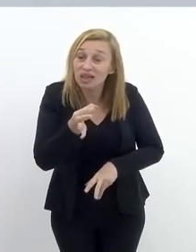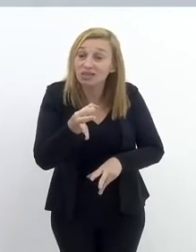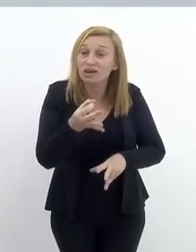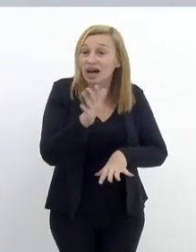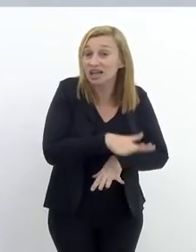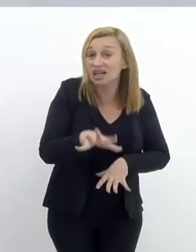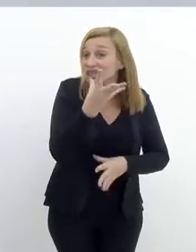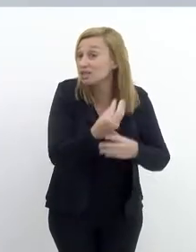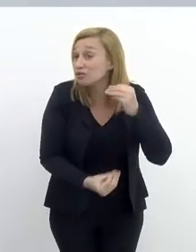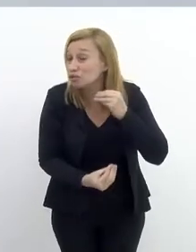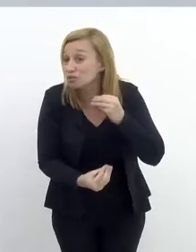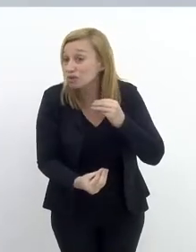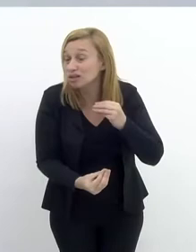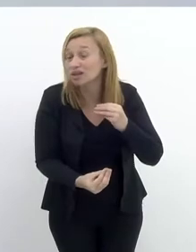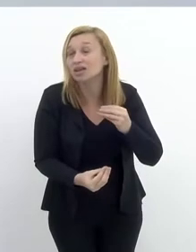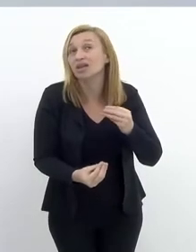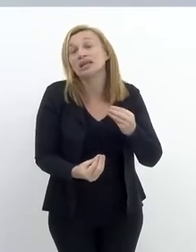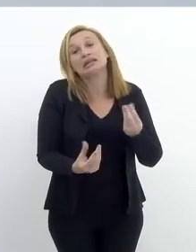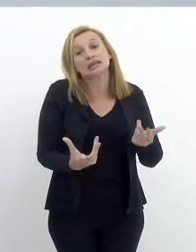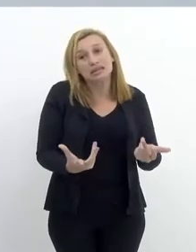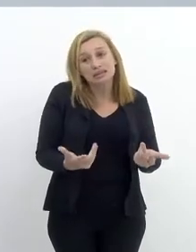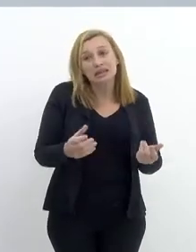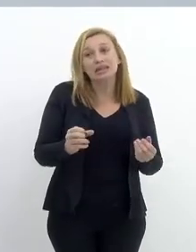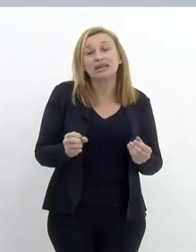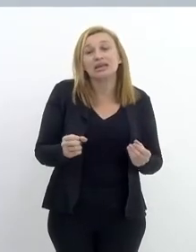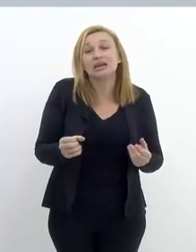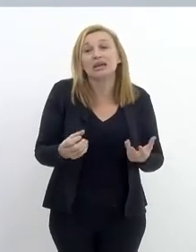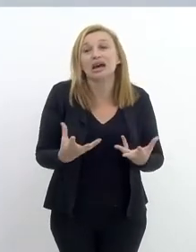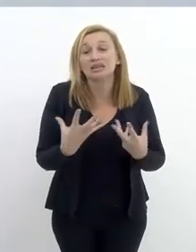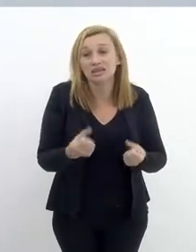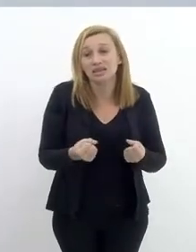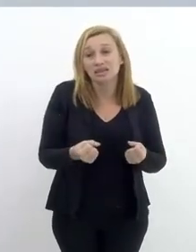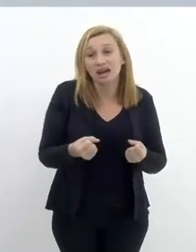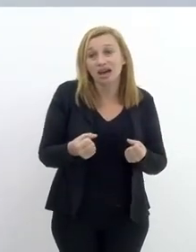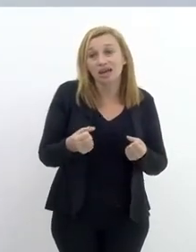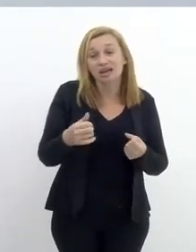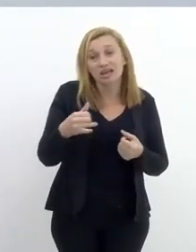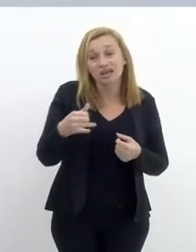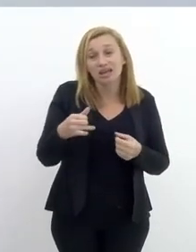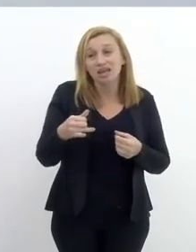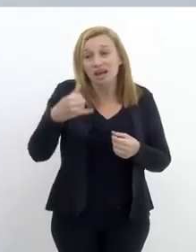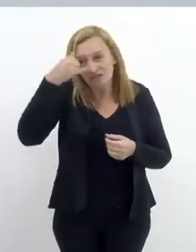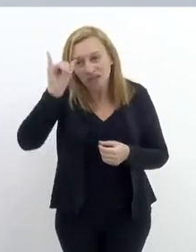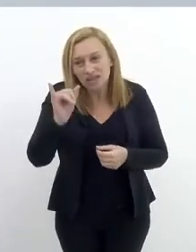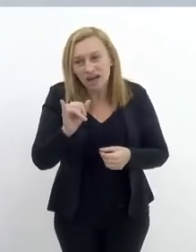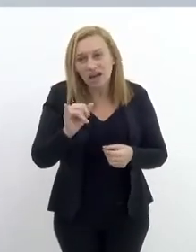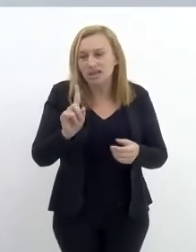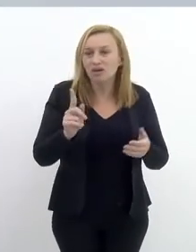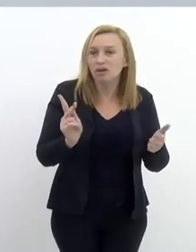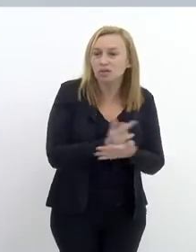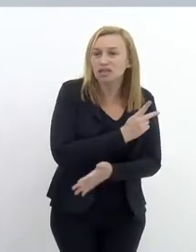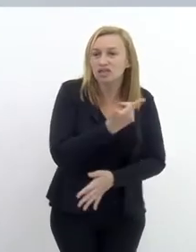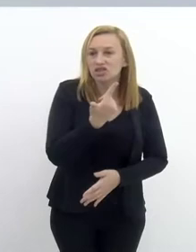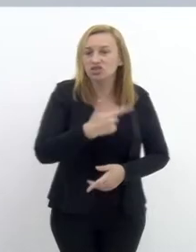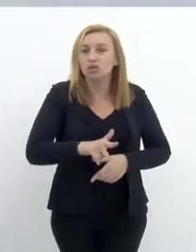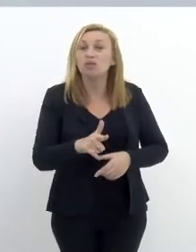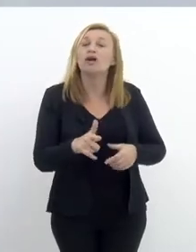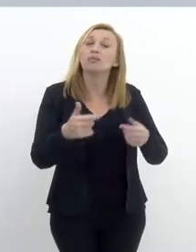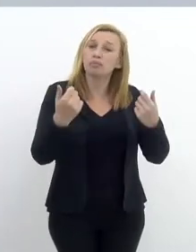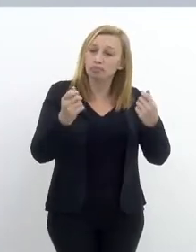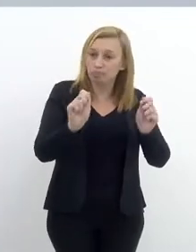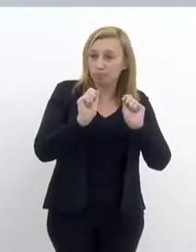criança a sair de casa, por exemplo, e ter que lidar com essas situações para evitar uma possível reincidência. Então, é impossível que essa família seja